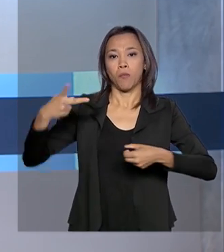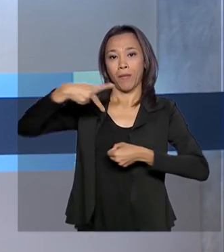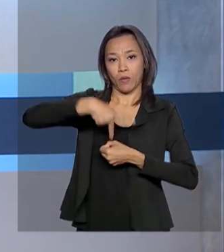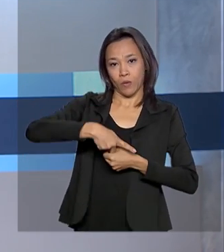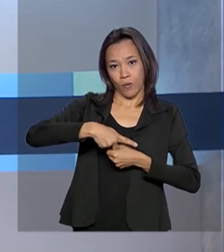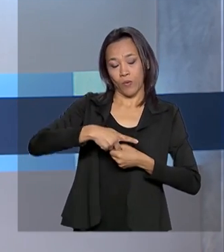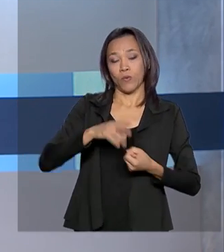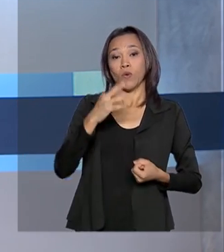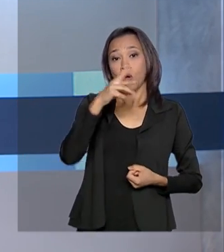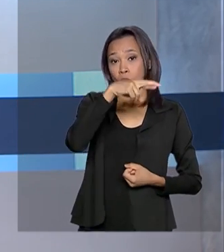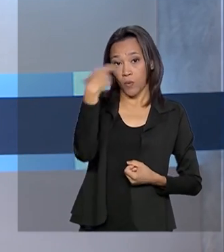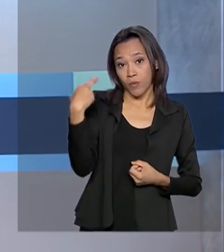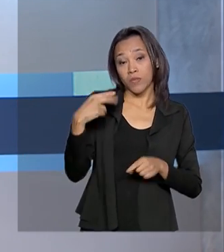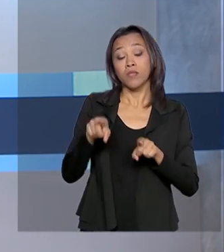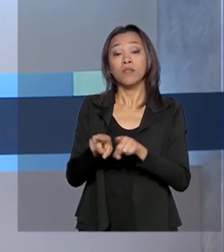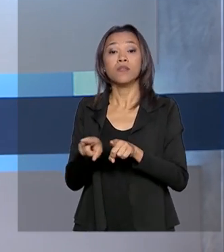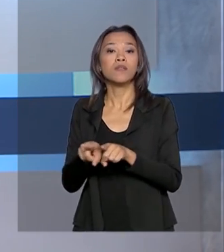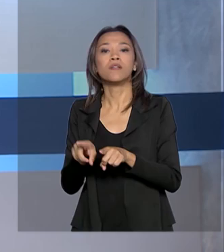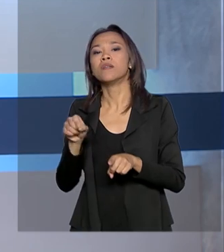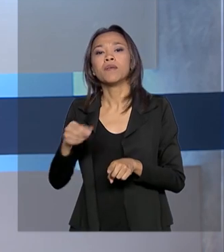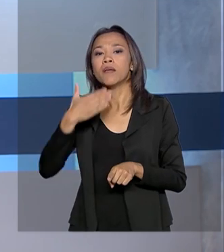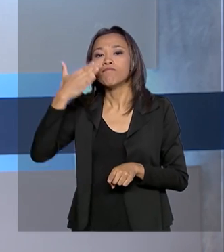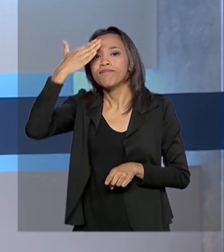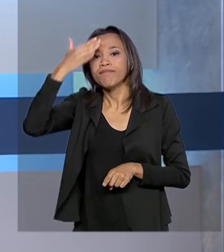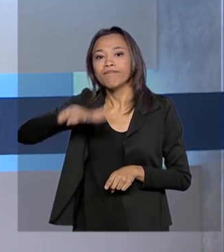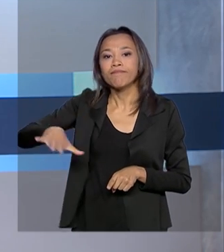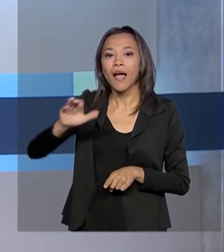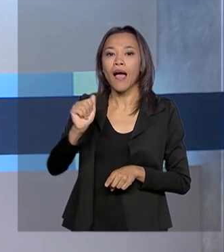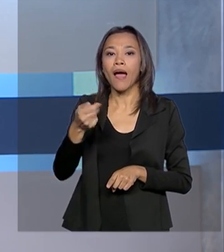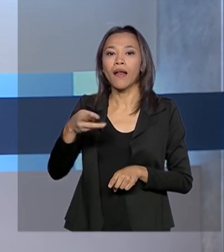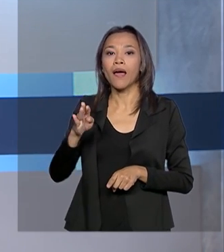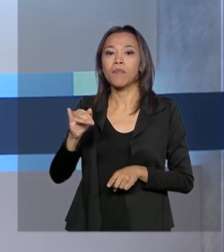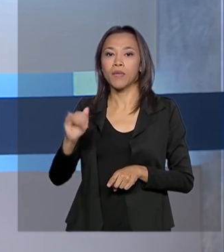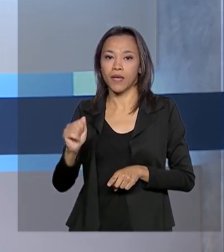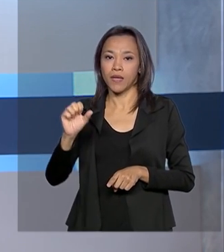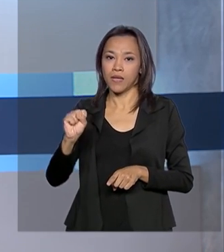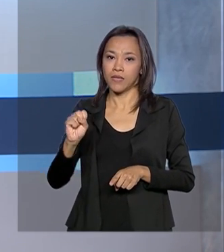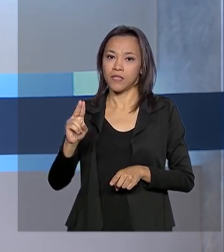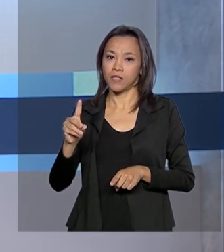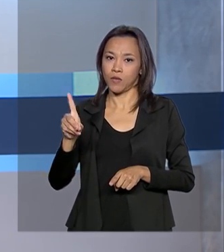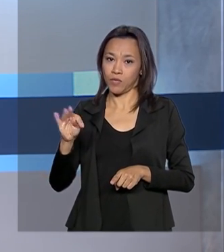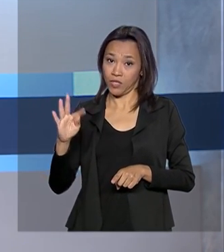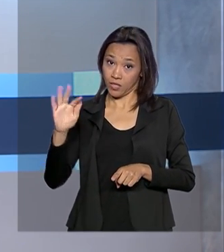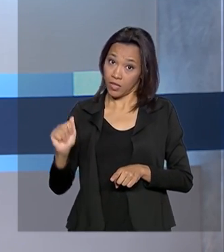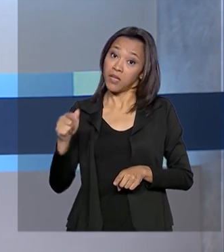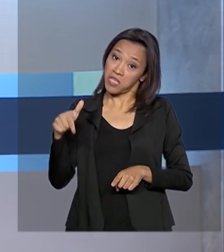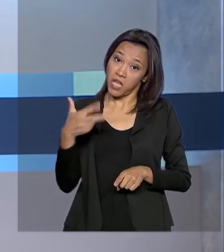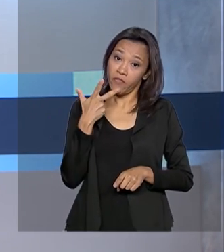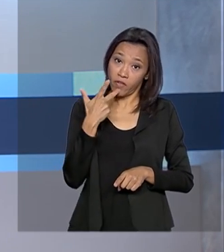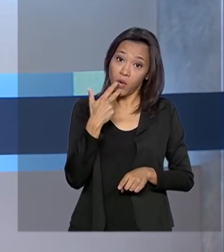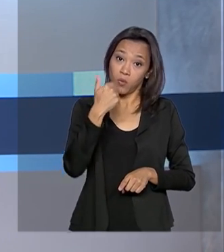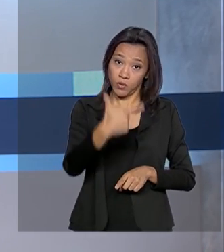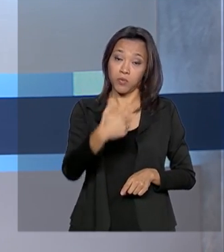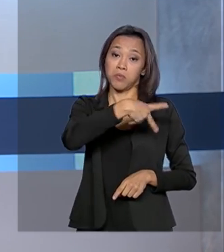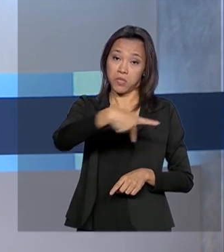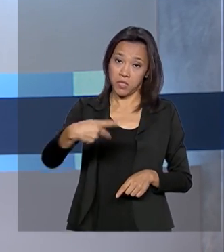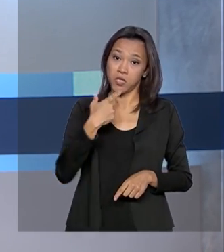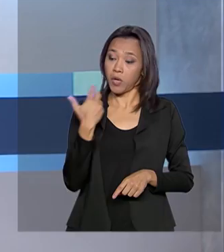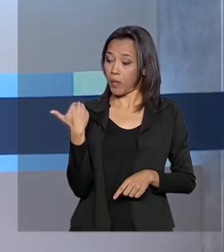no Brasil, o mercado aguarda os reflexos dessa crise. O presidente em exercício, Hamilton Mourão, comentou sobre isso agora há pouco.